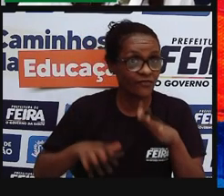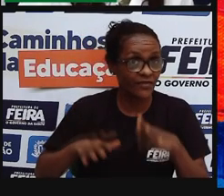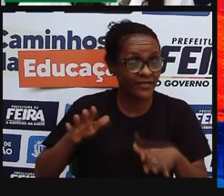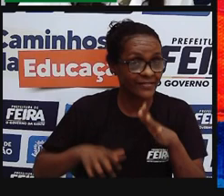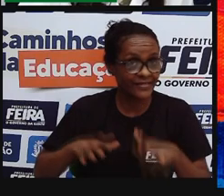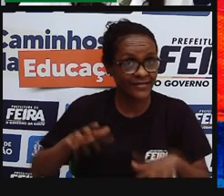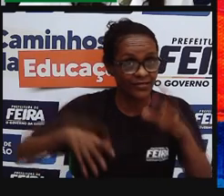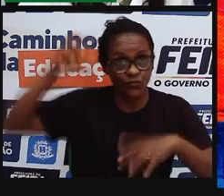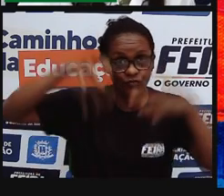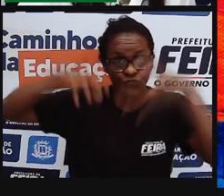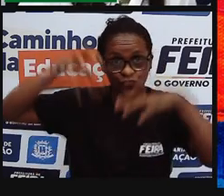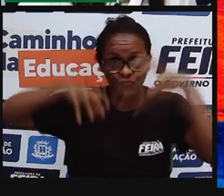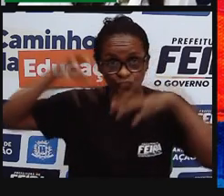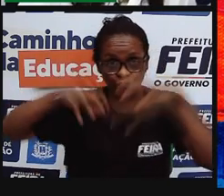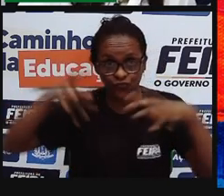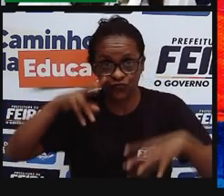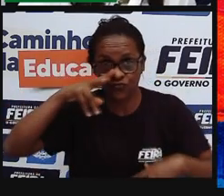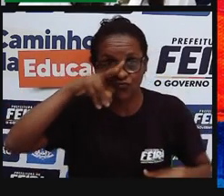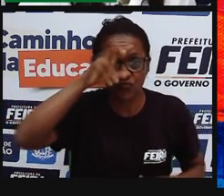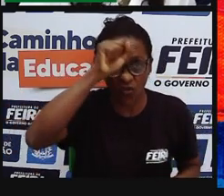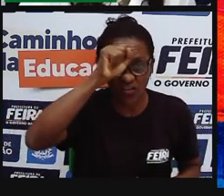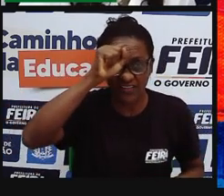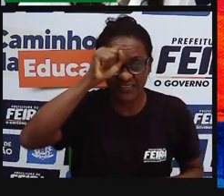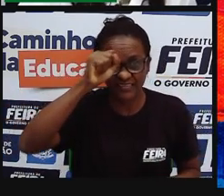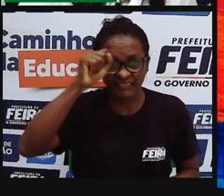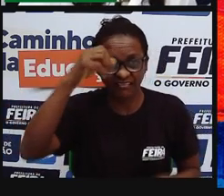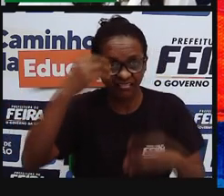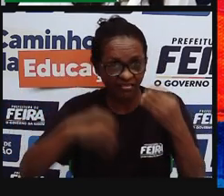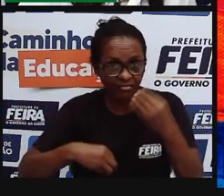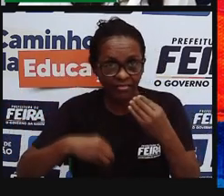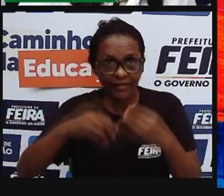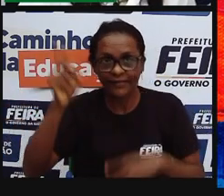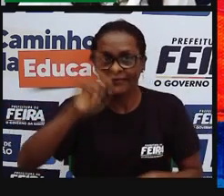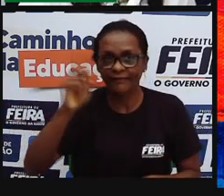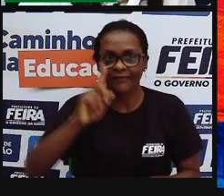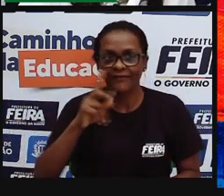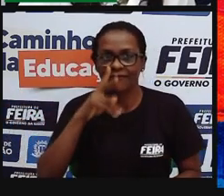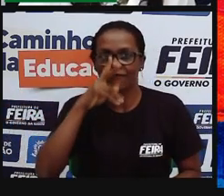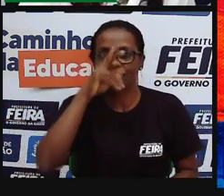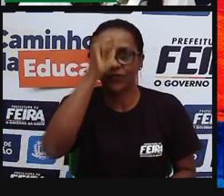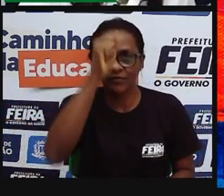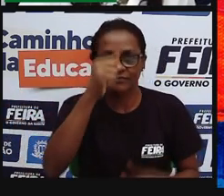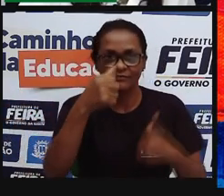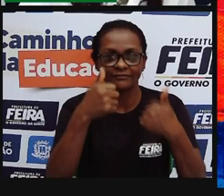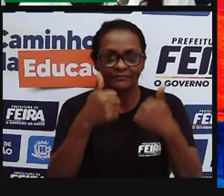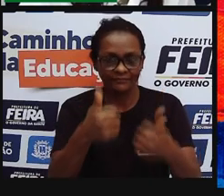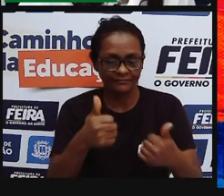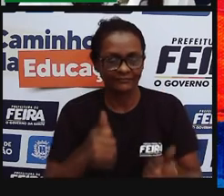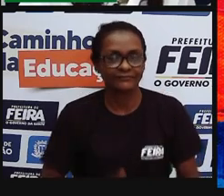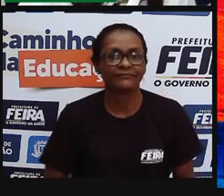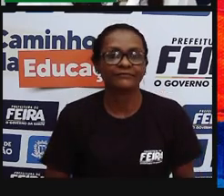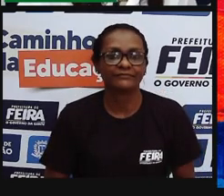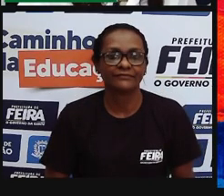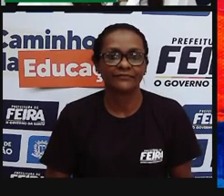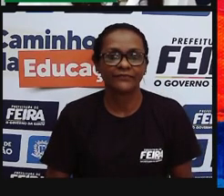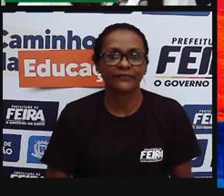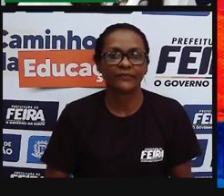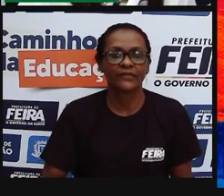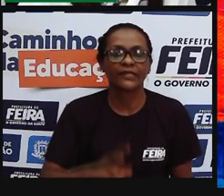perder tanta água. Cerrado, nós temos então a chamada de savana brasileira, né,